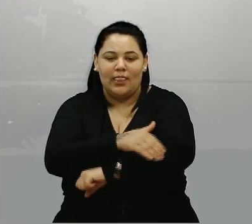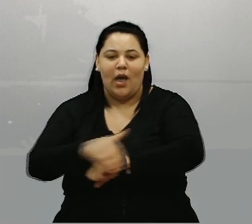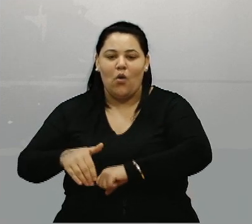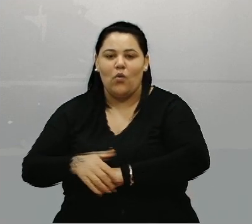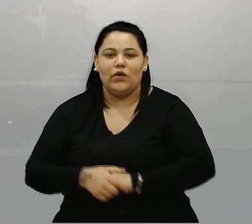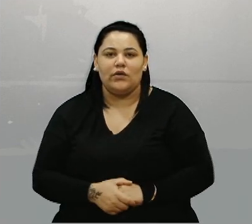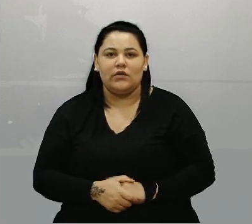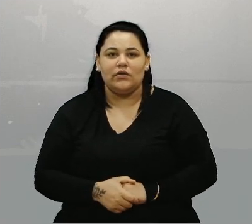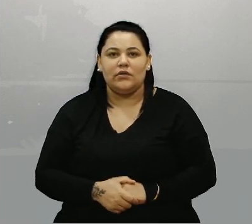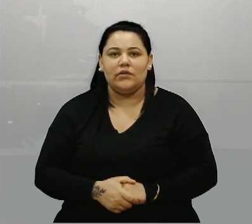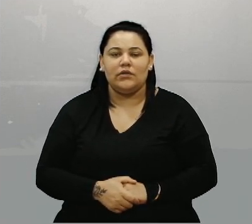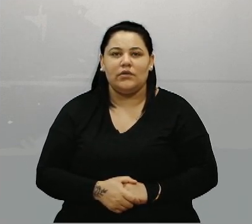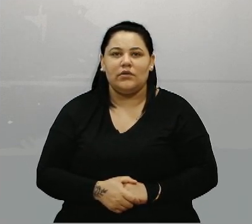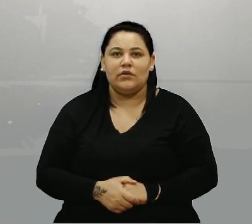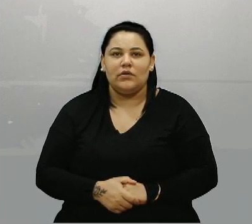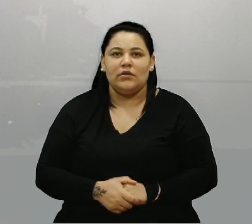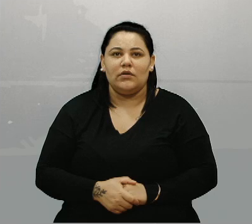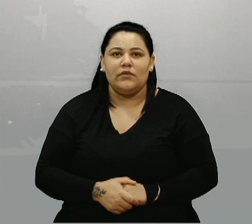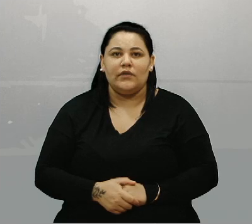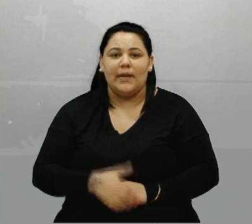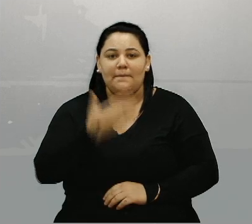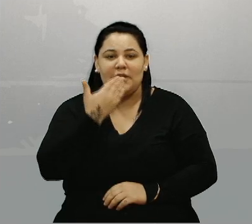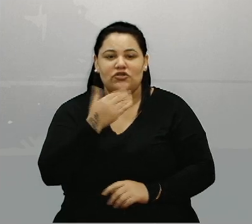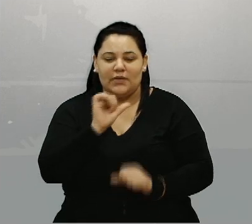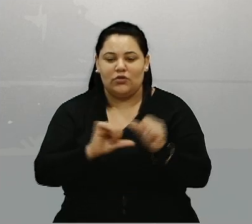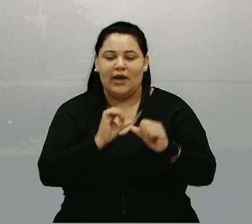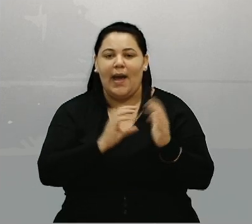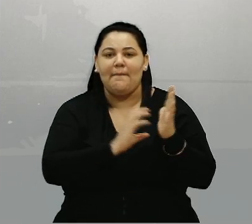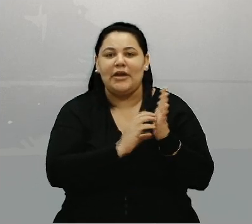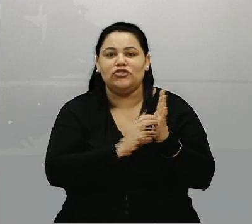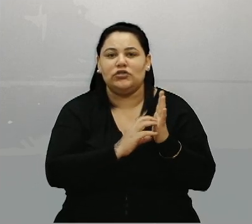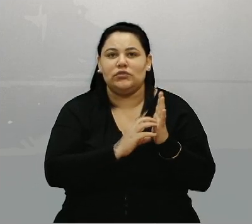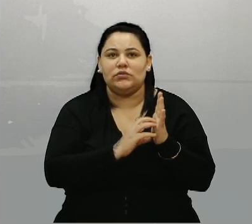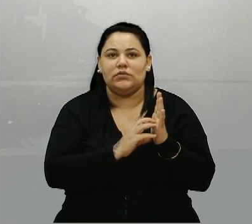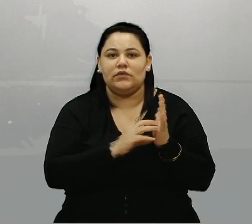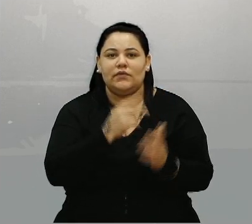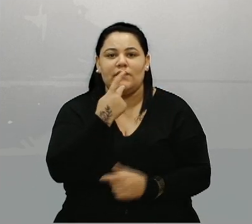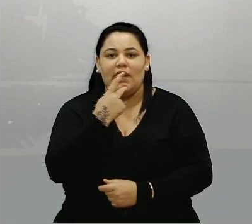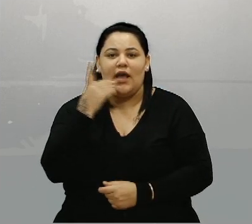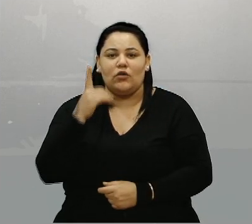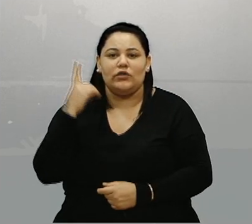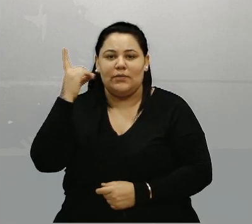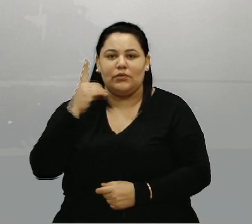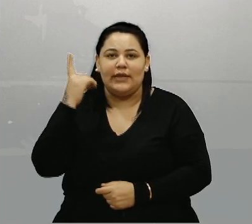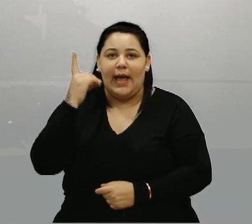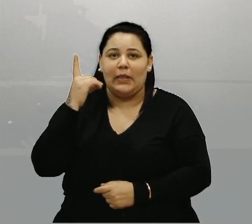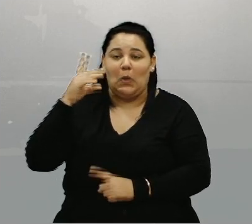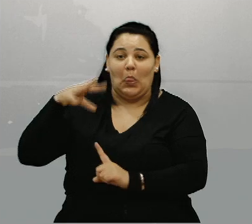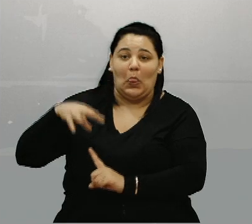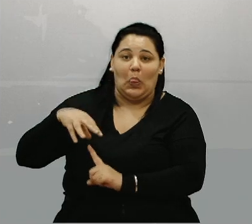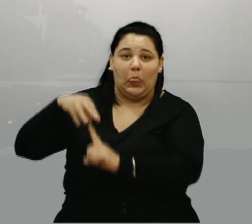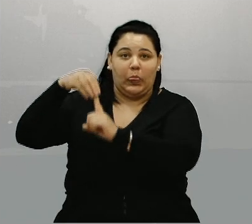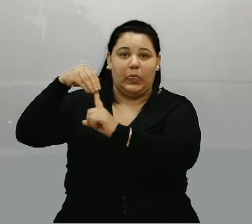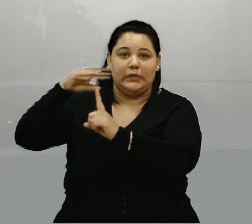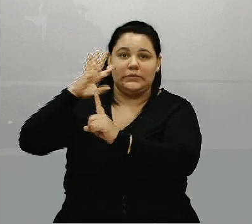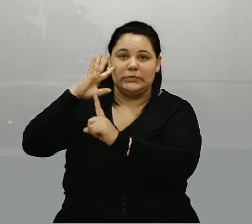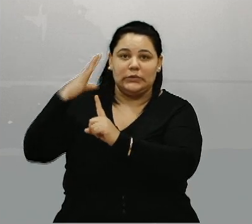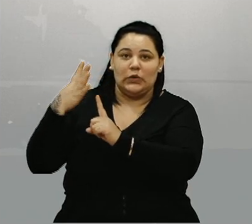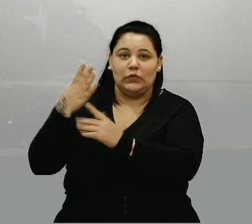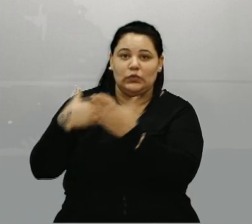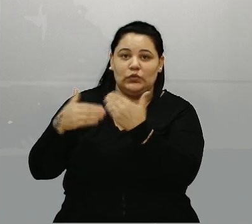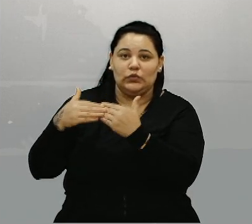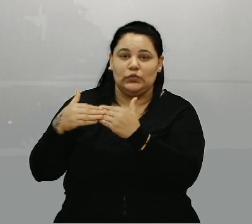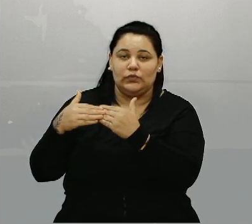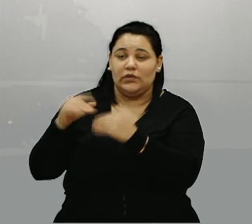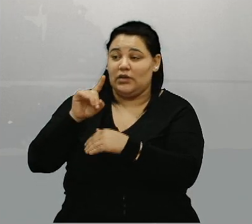Ou vou ter que pedir para o Claucir mudar de partido? Falar com o deputado, premier aí, que resolve tudo do governo. Não resolve